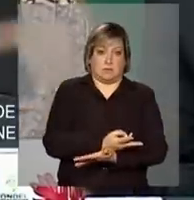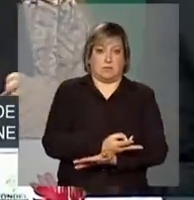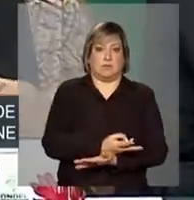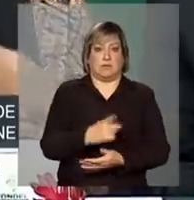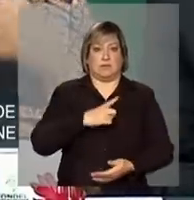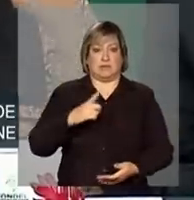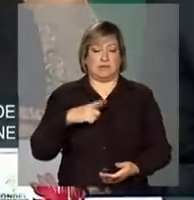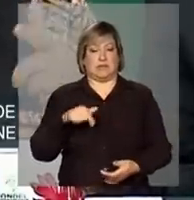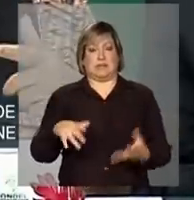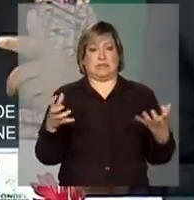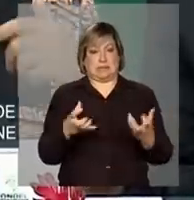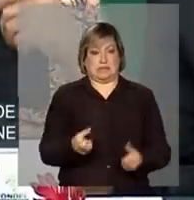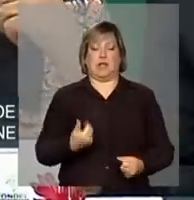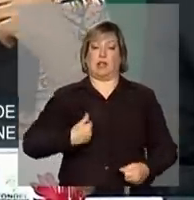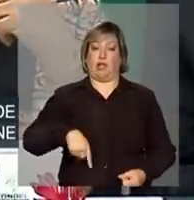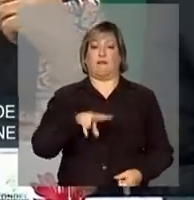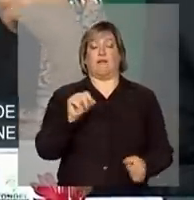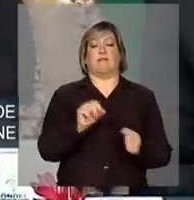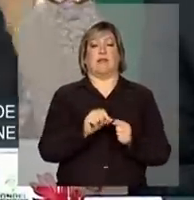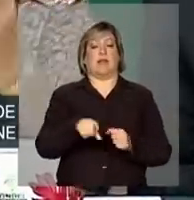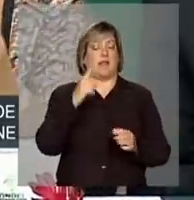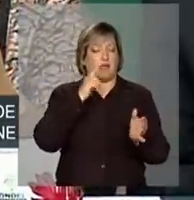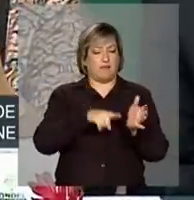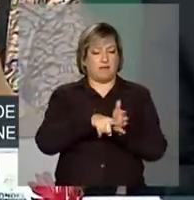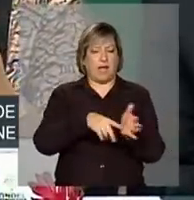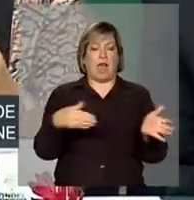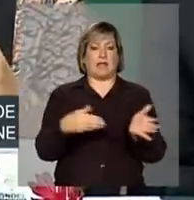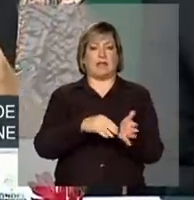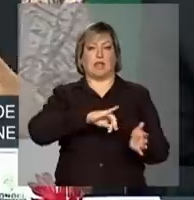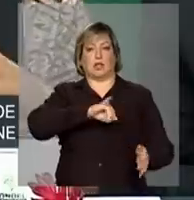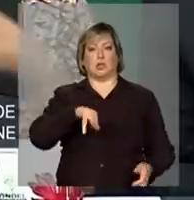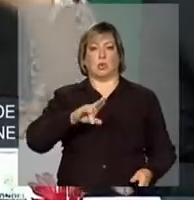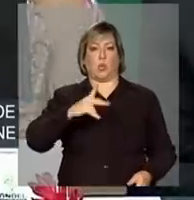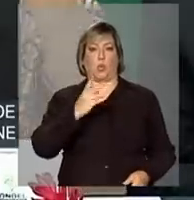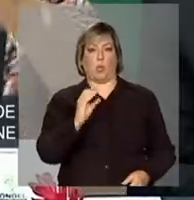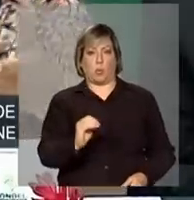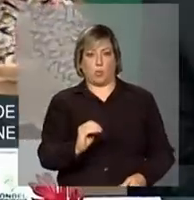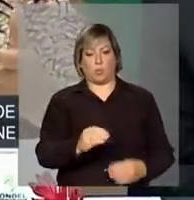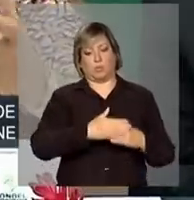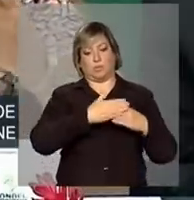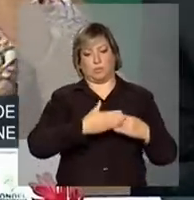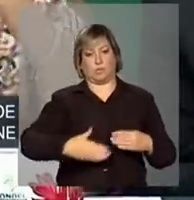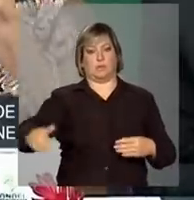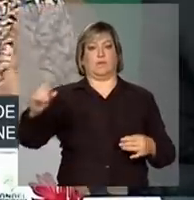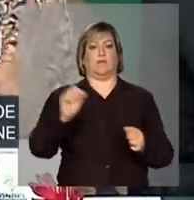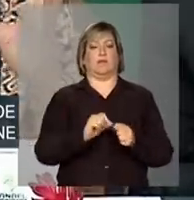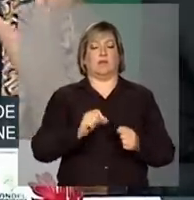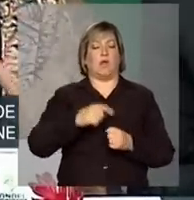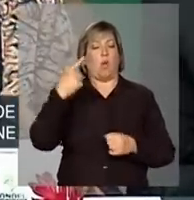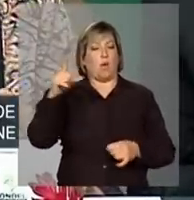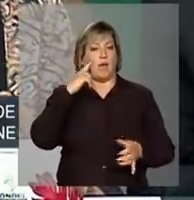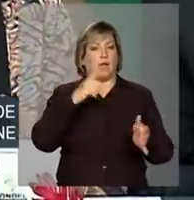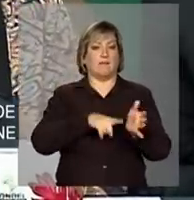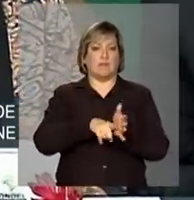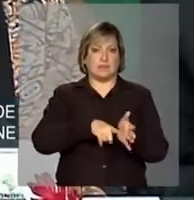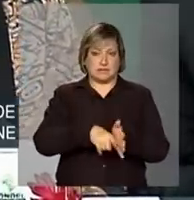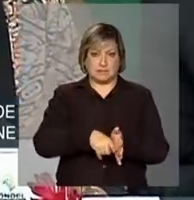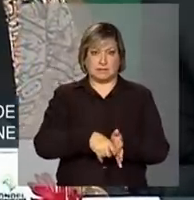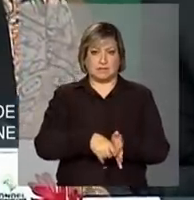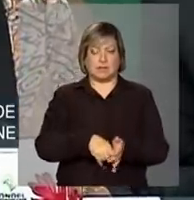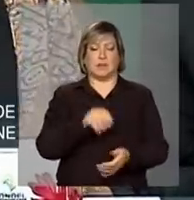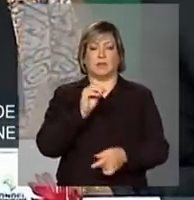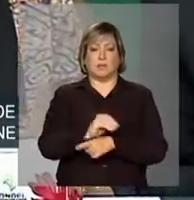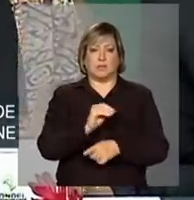fazendo essa avaliação de até julho nós fazemos uma outra e de julho em diante fazemos uma outra, mantendo essa estrutura